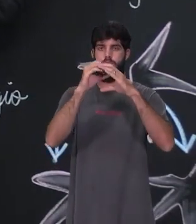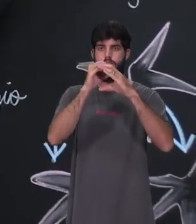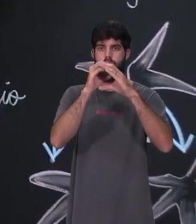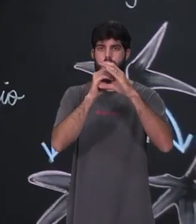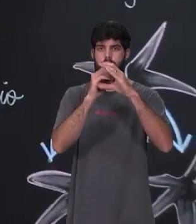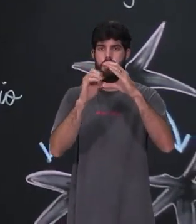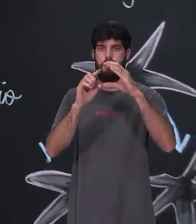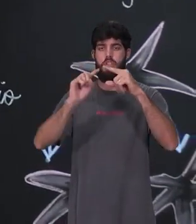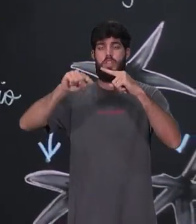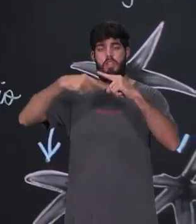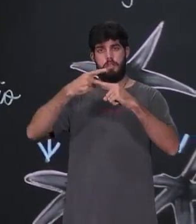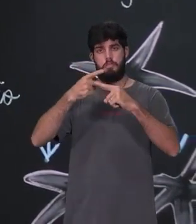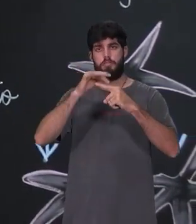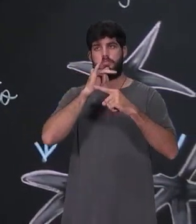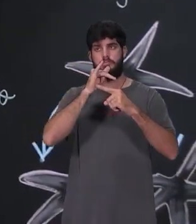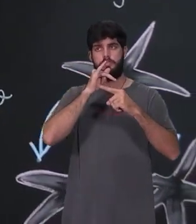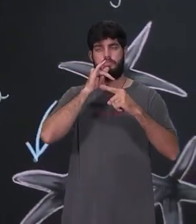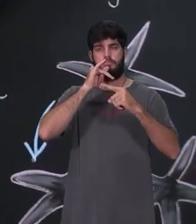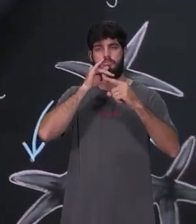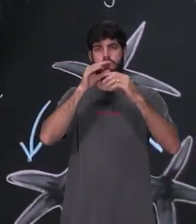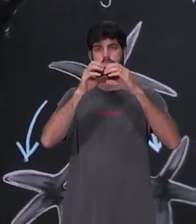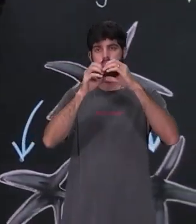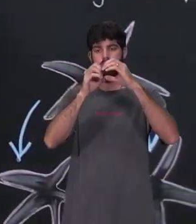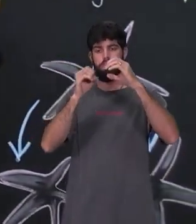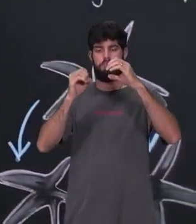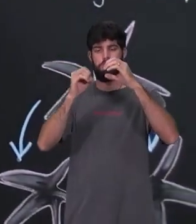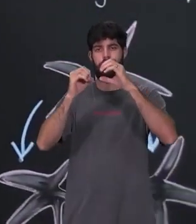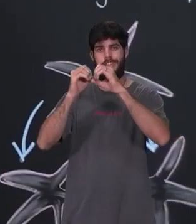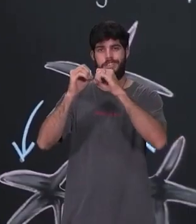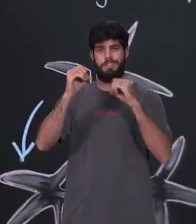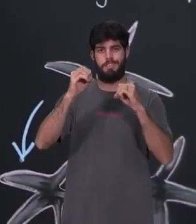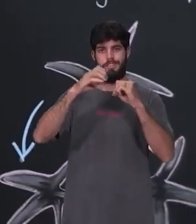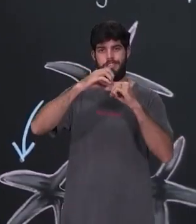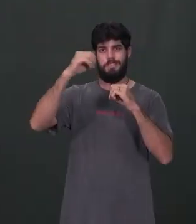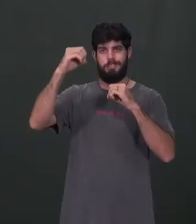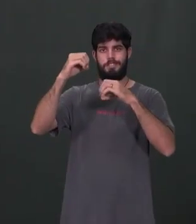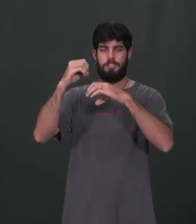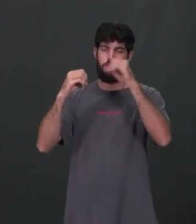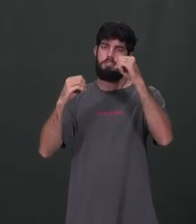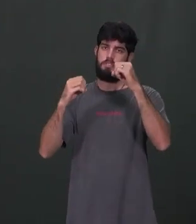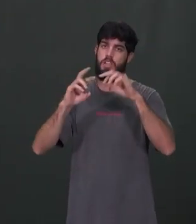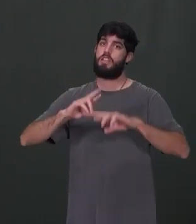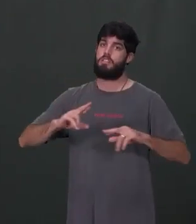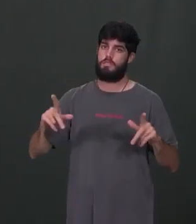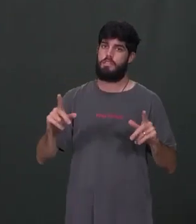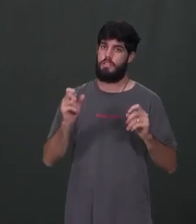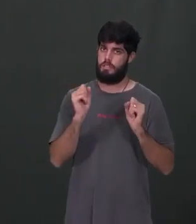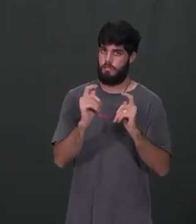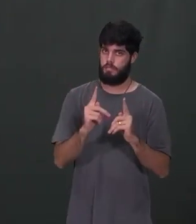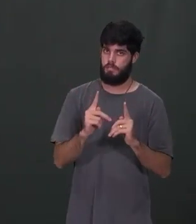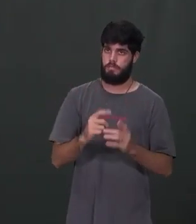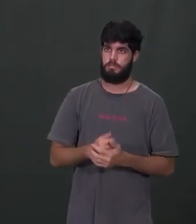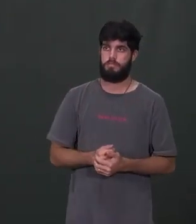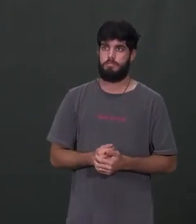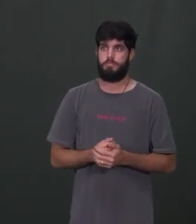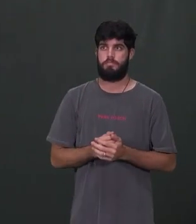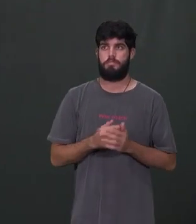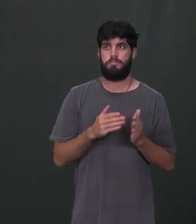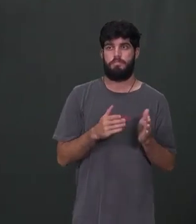se dividir, dividir esse citoplasma aqui e formar diferentes células. É uma jogada diferente, correto?